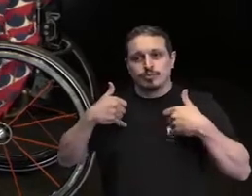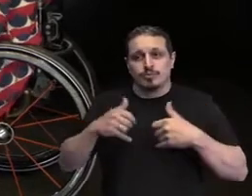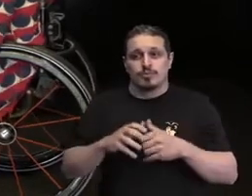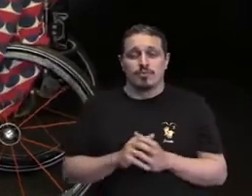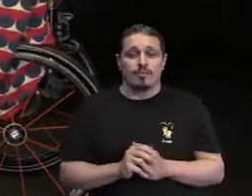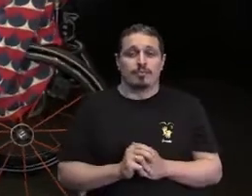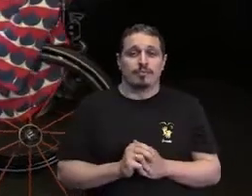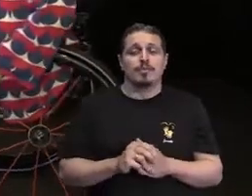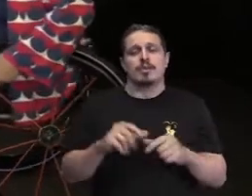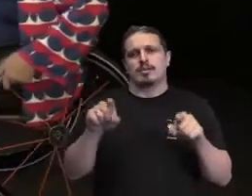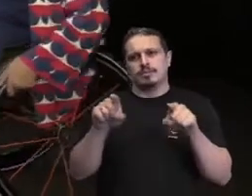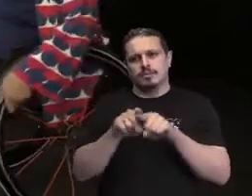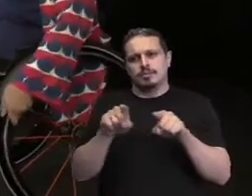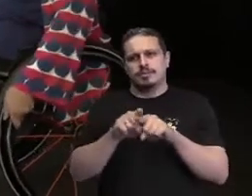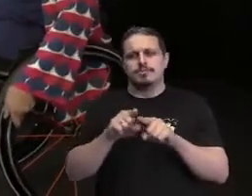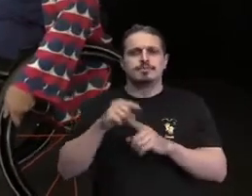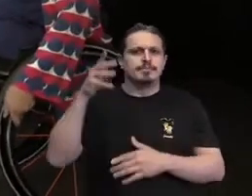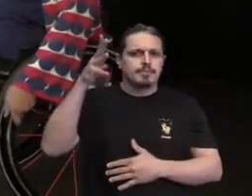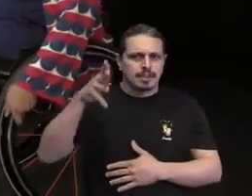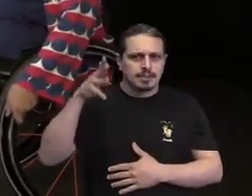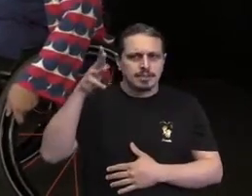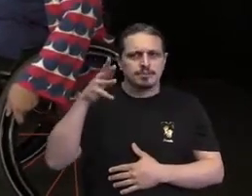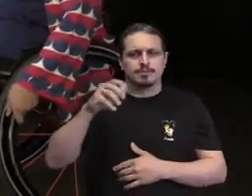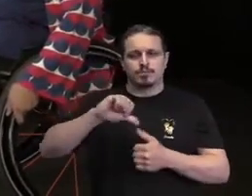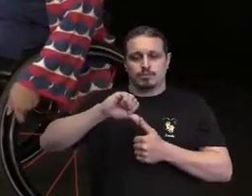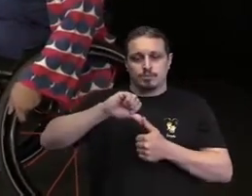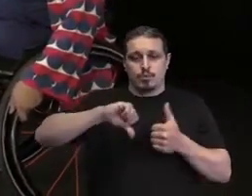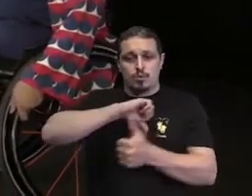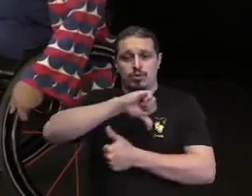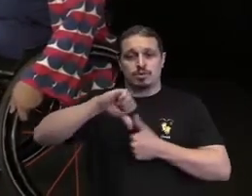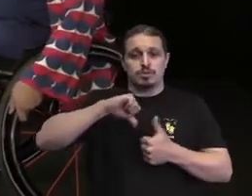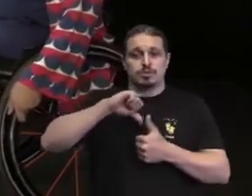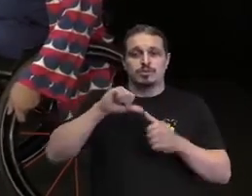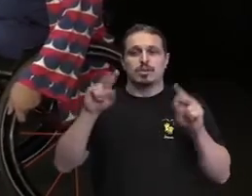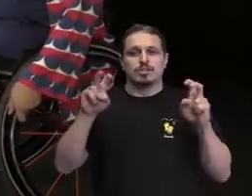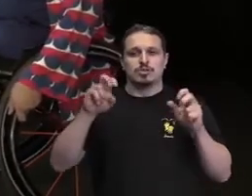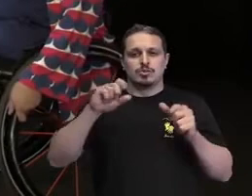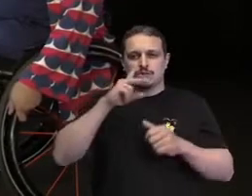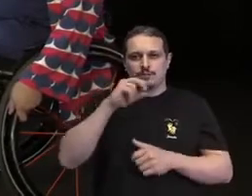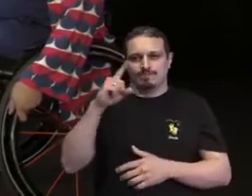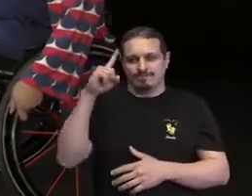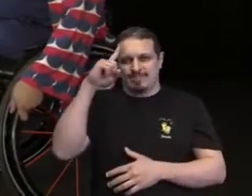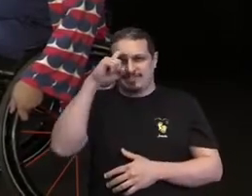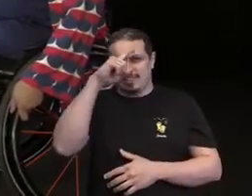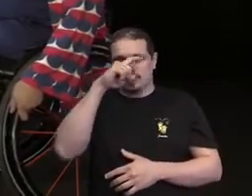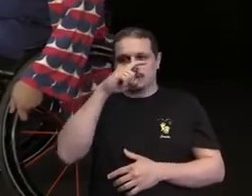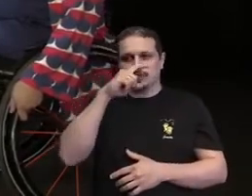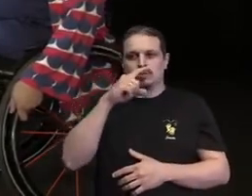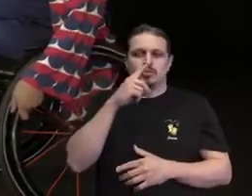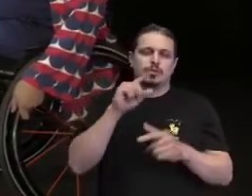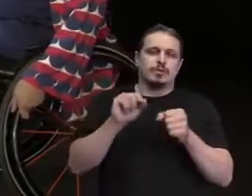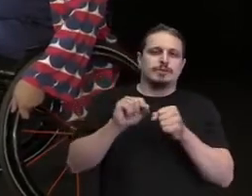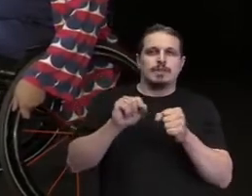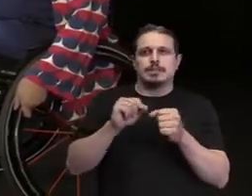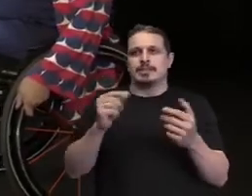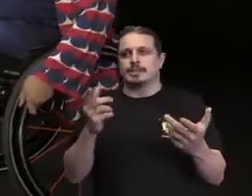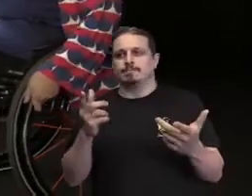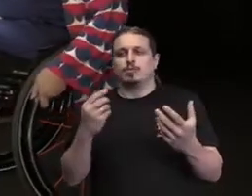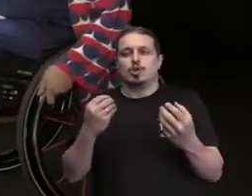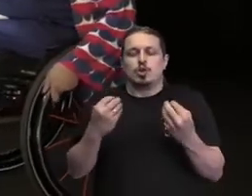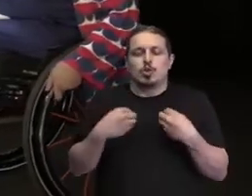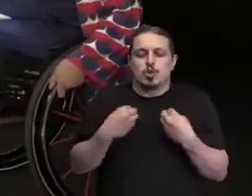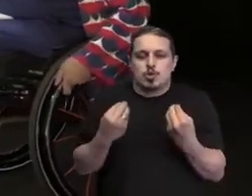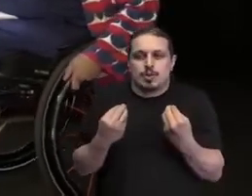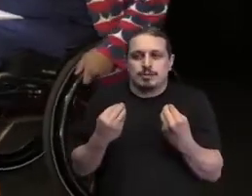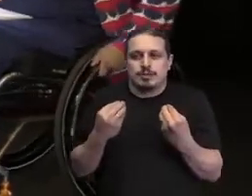Cortella, com a palestra Mudar é Complicado, Acomodar é Perecer. Bem-vindo Cortella, seja bem-vindo